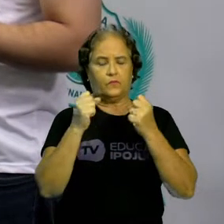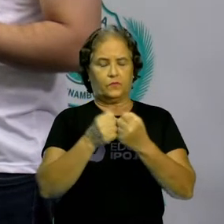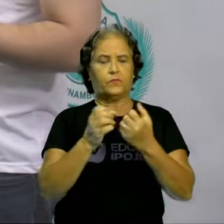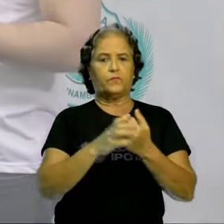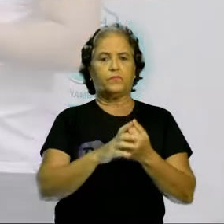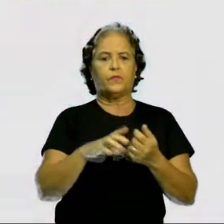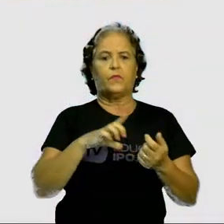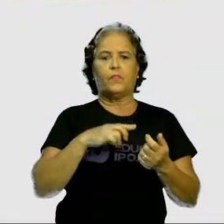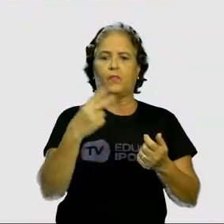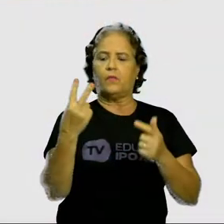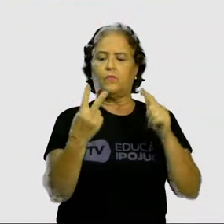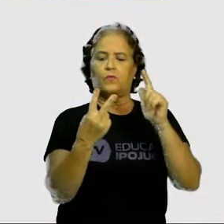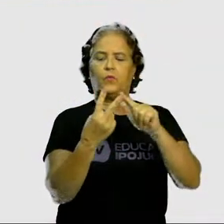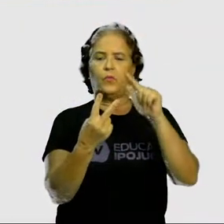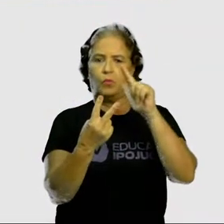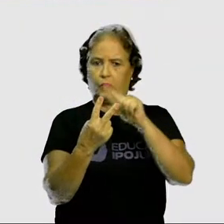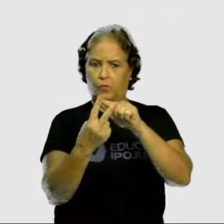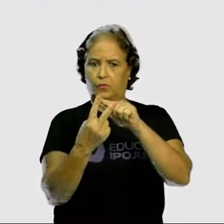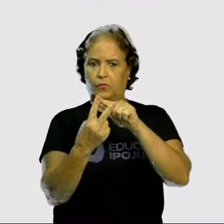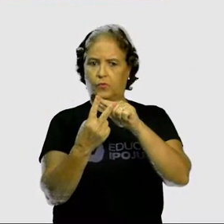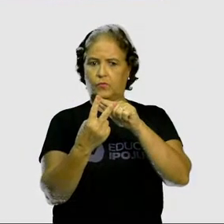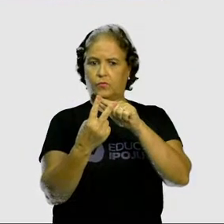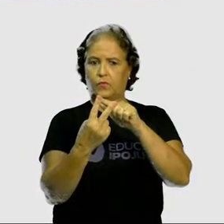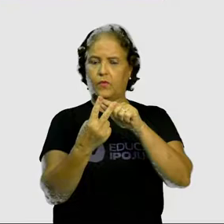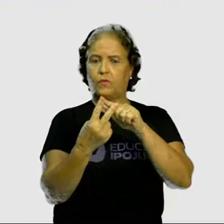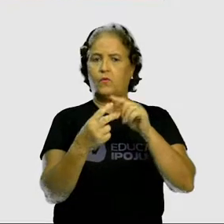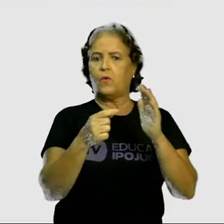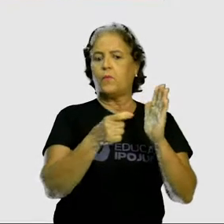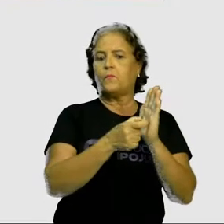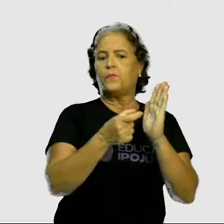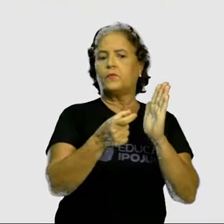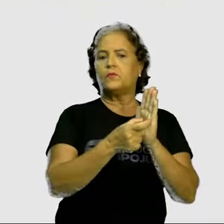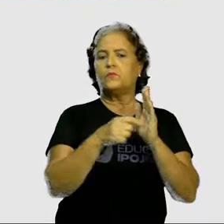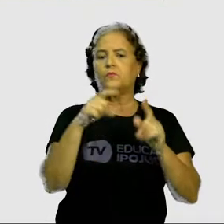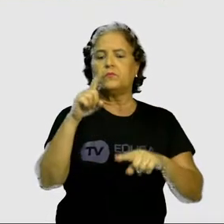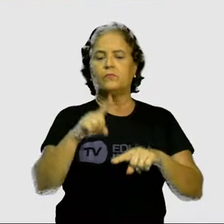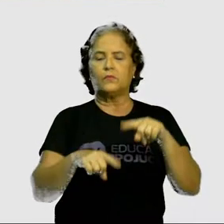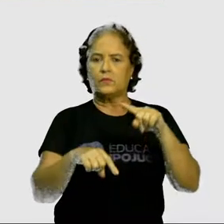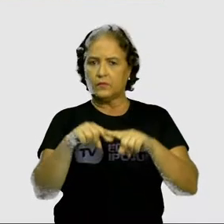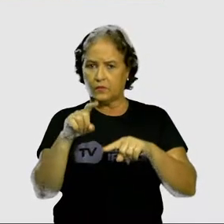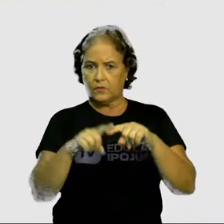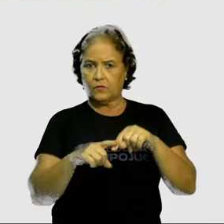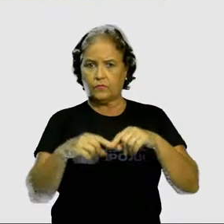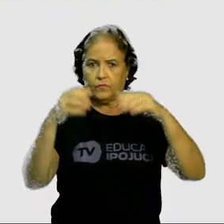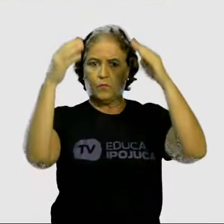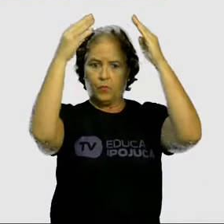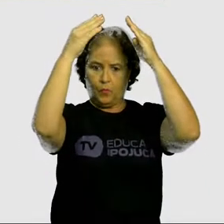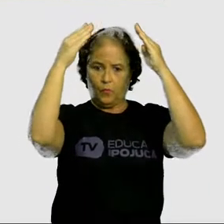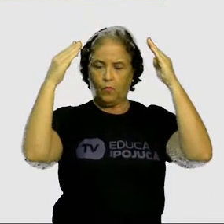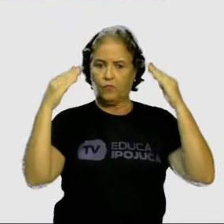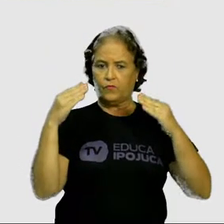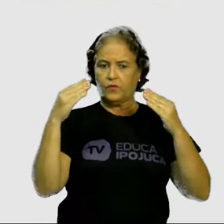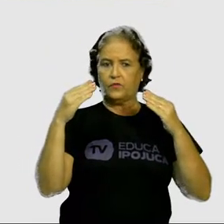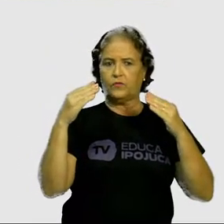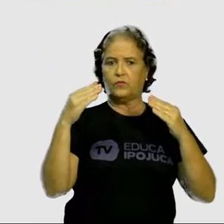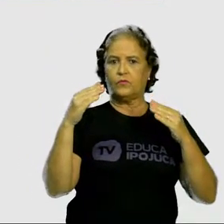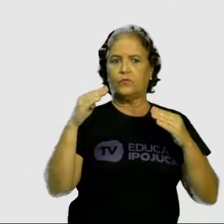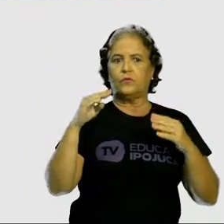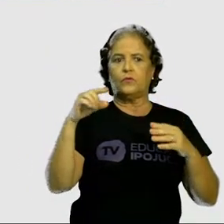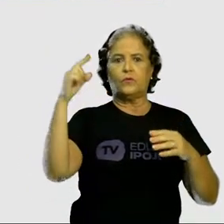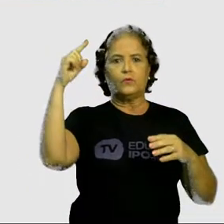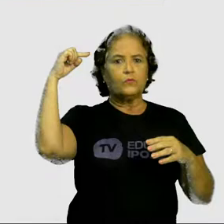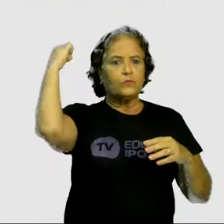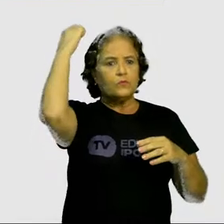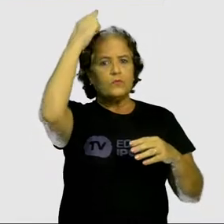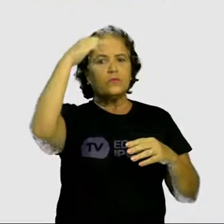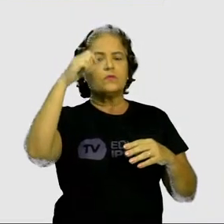exemplo, nós temos o patrimônio material aqui em Ipojuca, que é o convento de Santo Antônio do Ipojuca, que nós